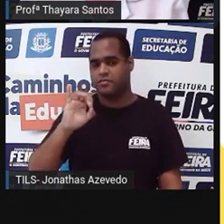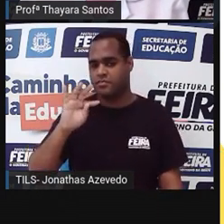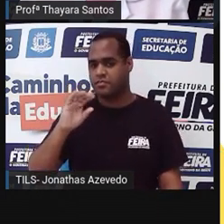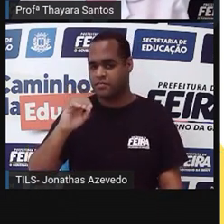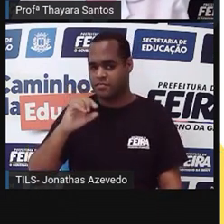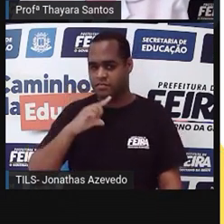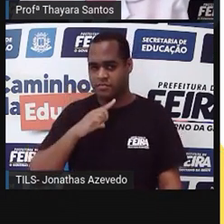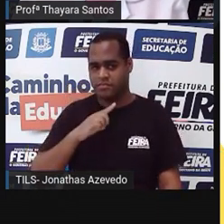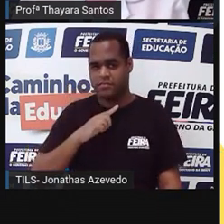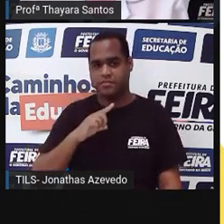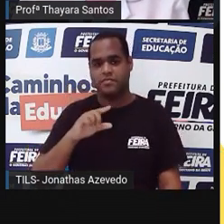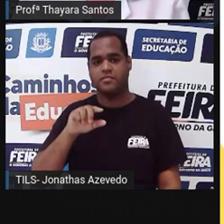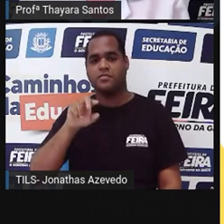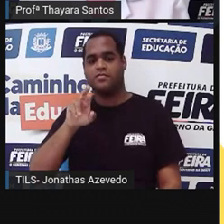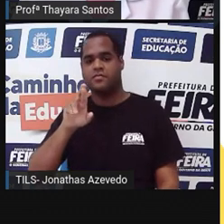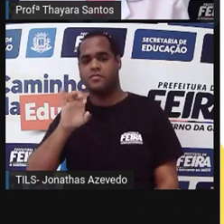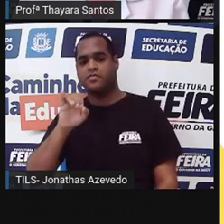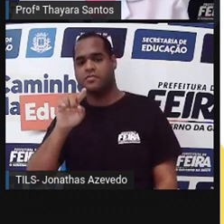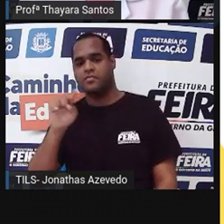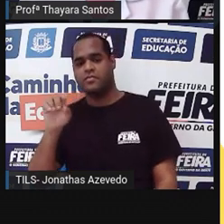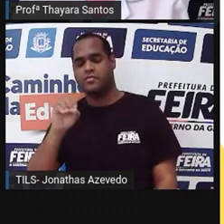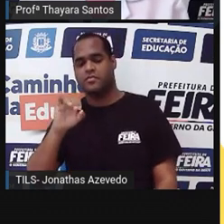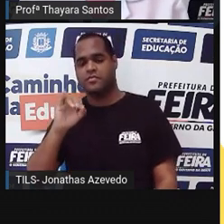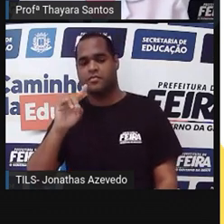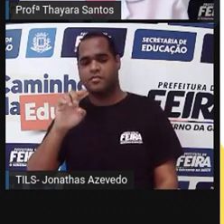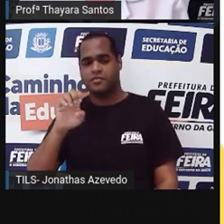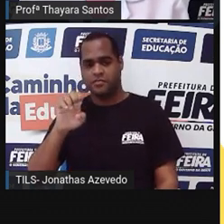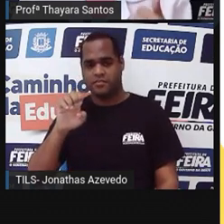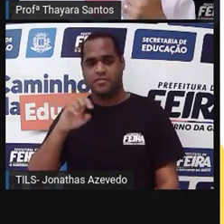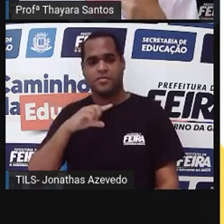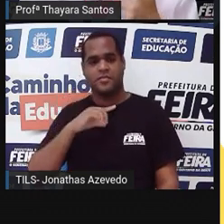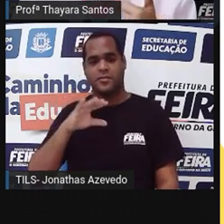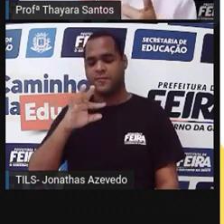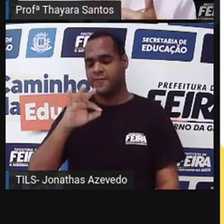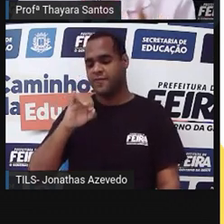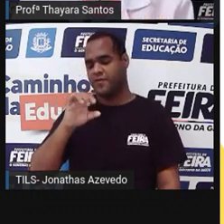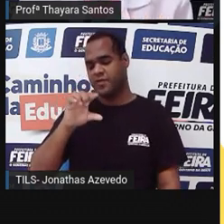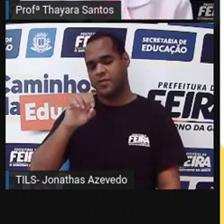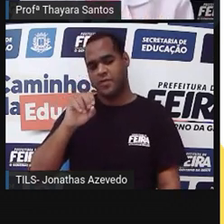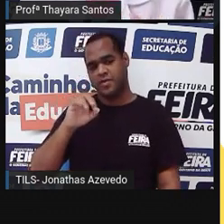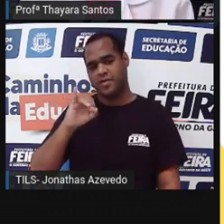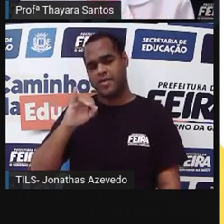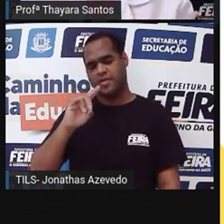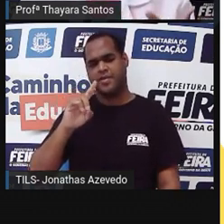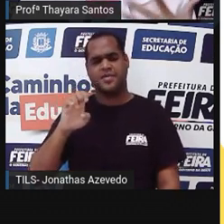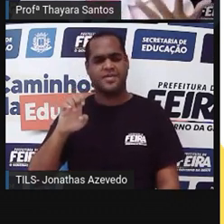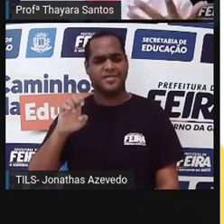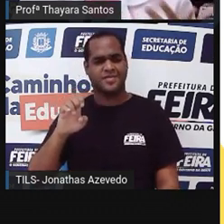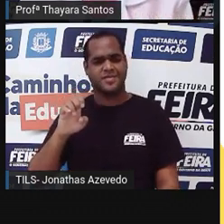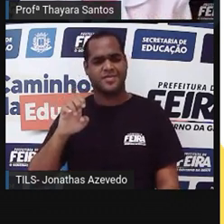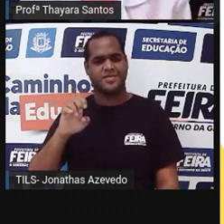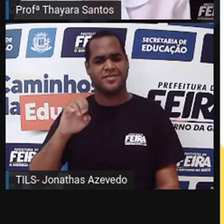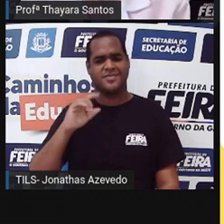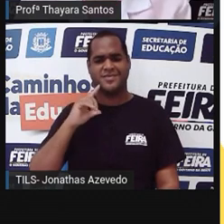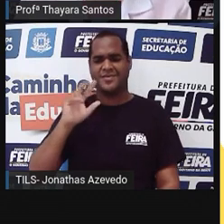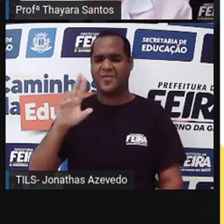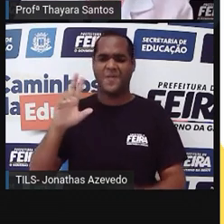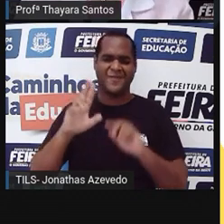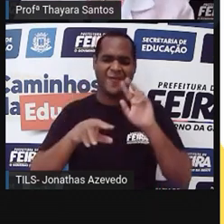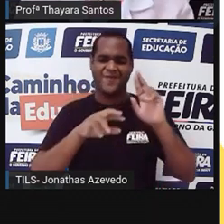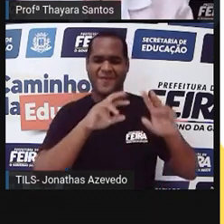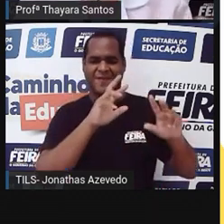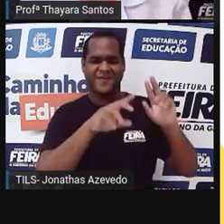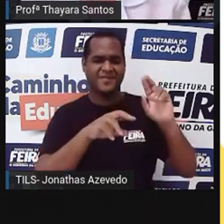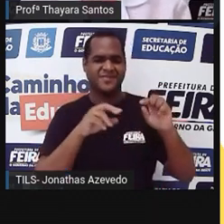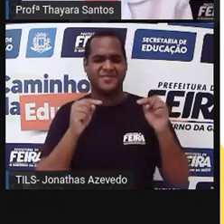formada por um risoide, um cauloide e um filoide. Aí vocês podem estar estranhando o nome. Como assim? Para o risoide, cauloide e filoide,